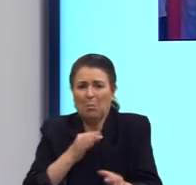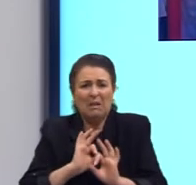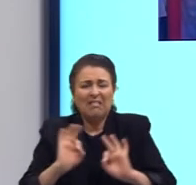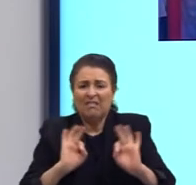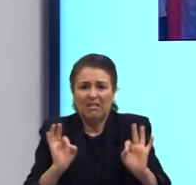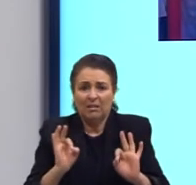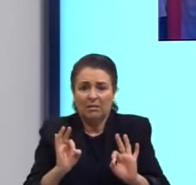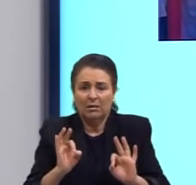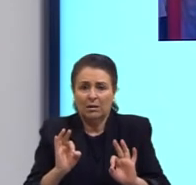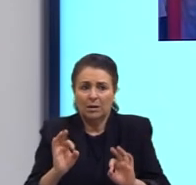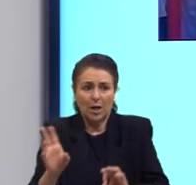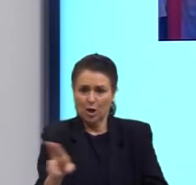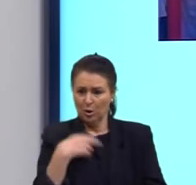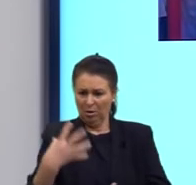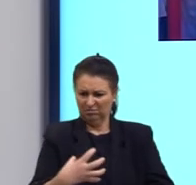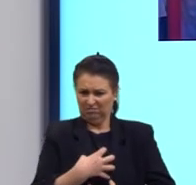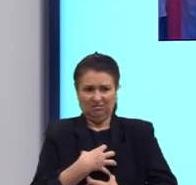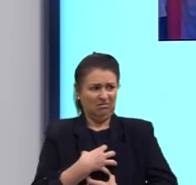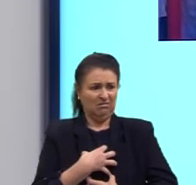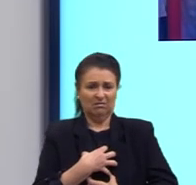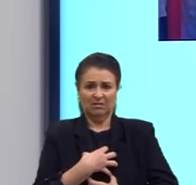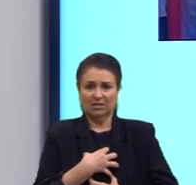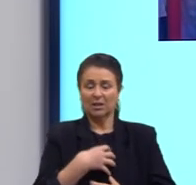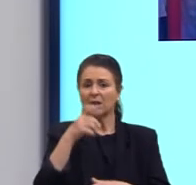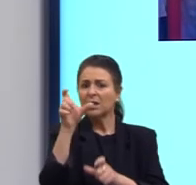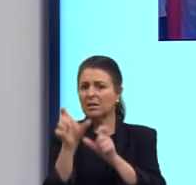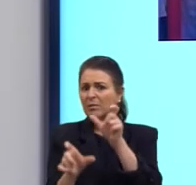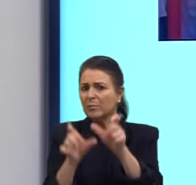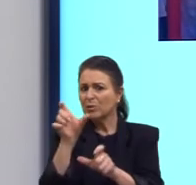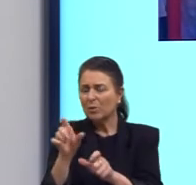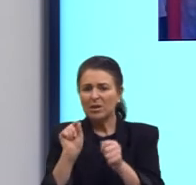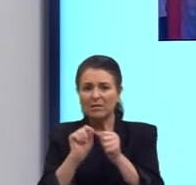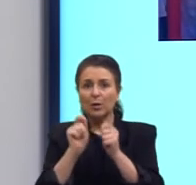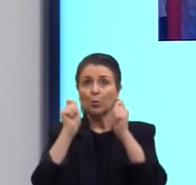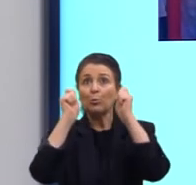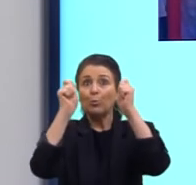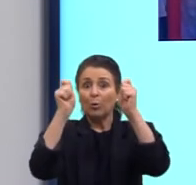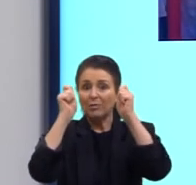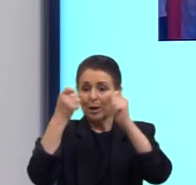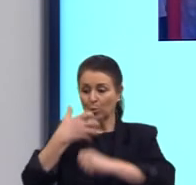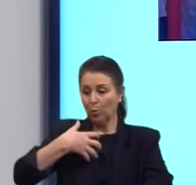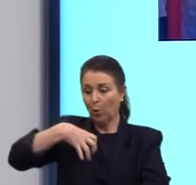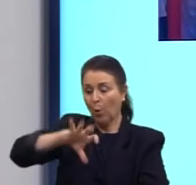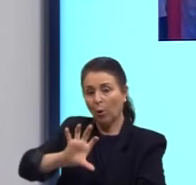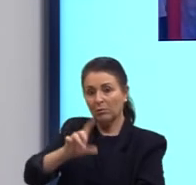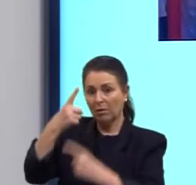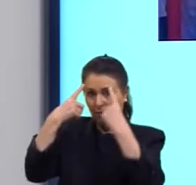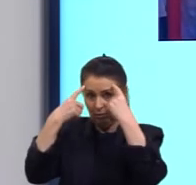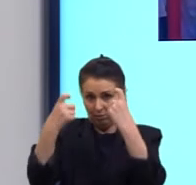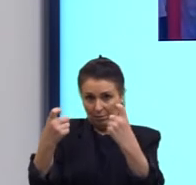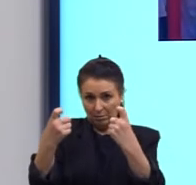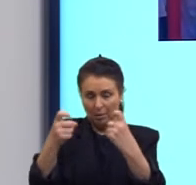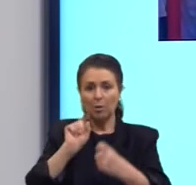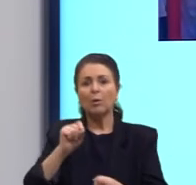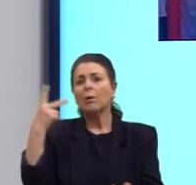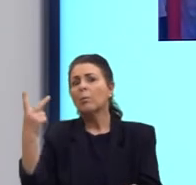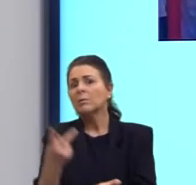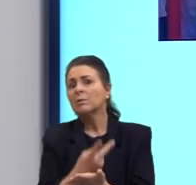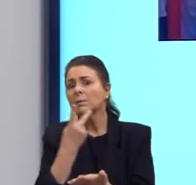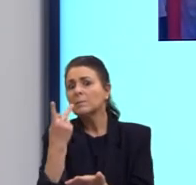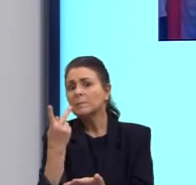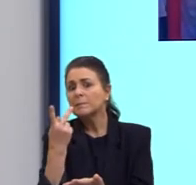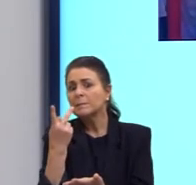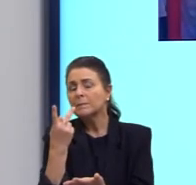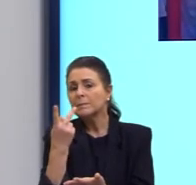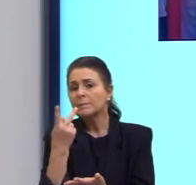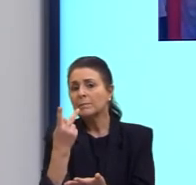nos choca. E as pessoas, então, fazendo protestos contra essa violência. E o que acontecia, gente?